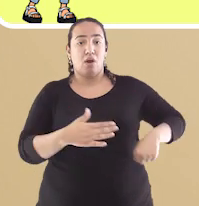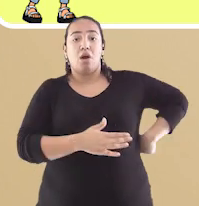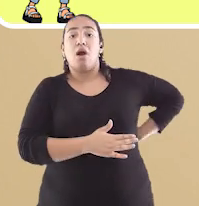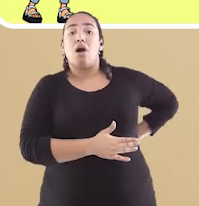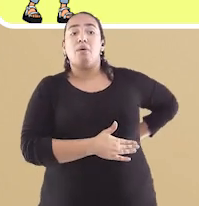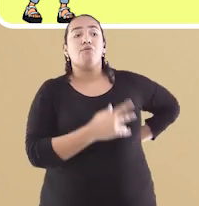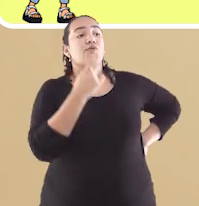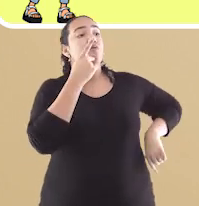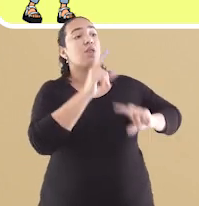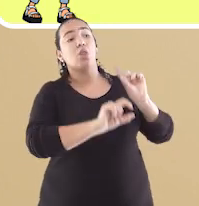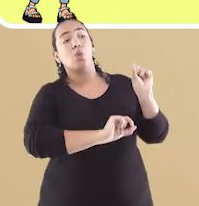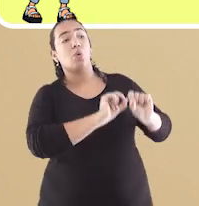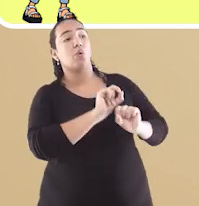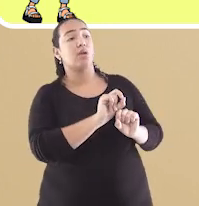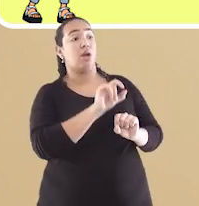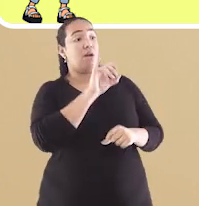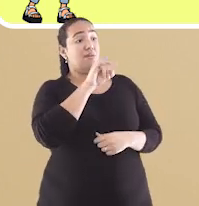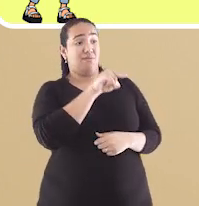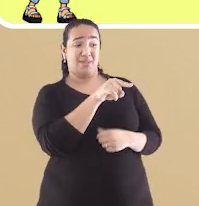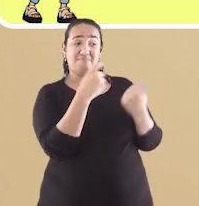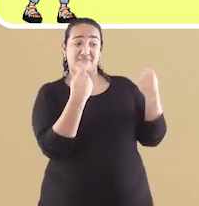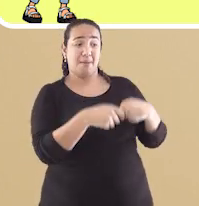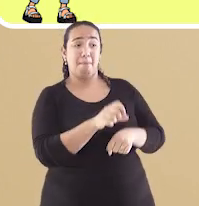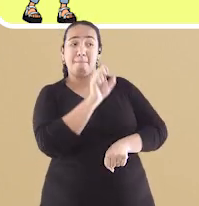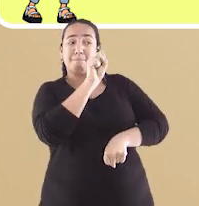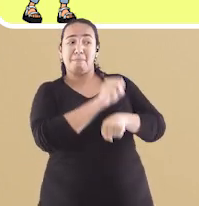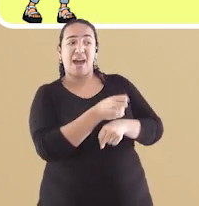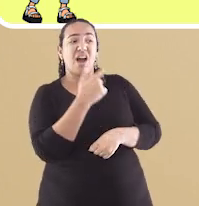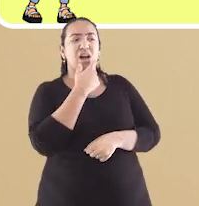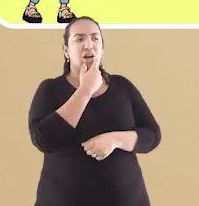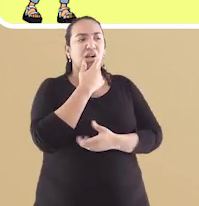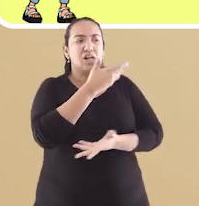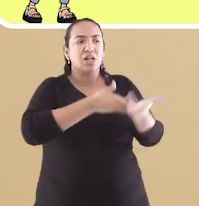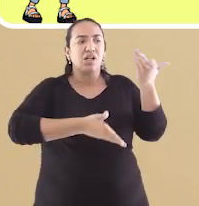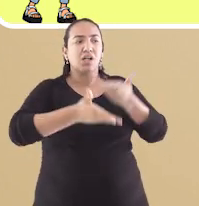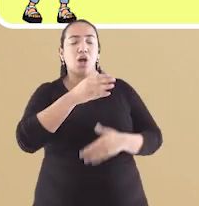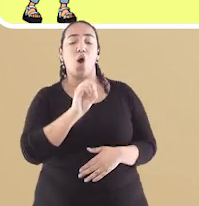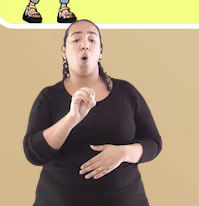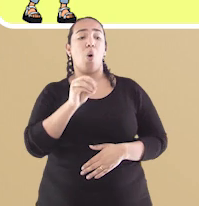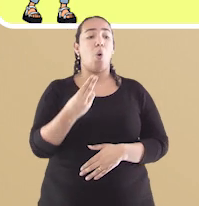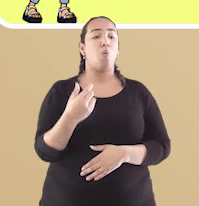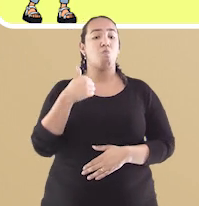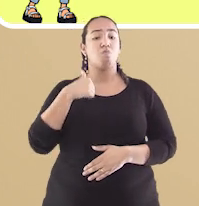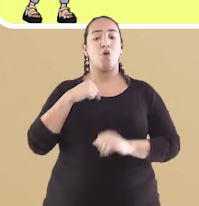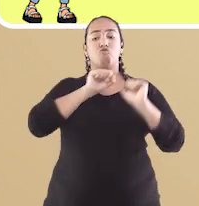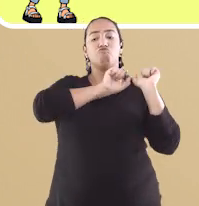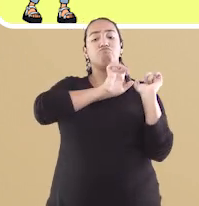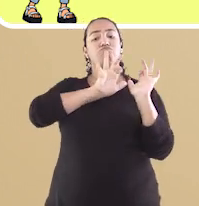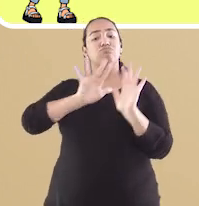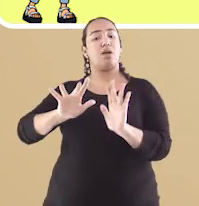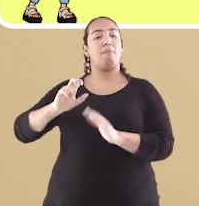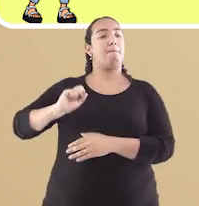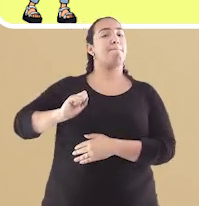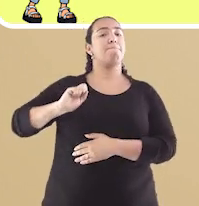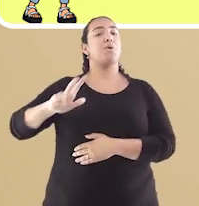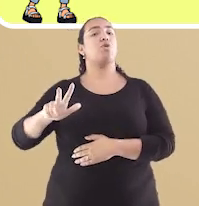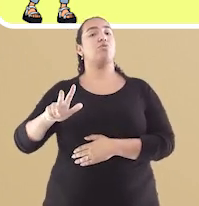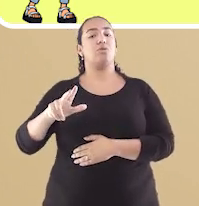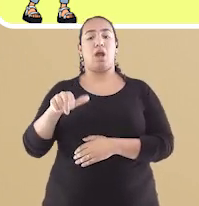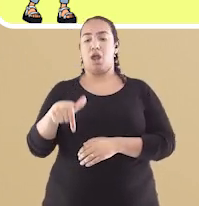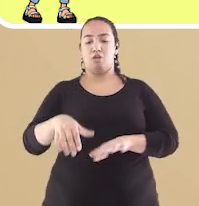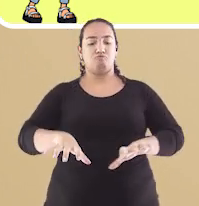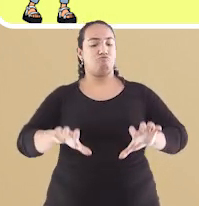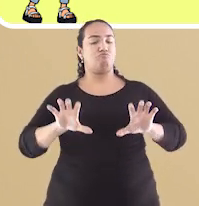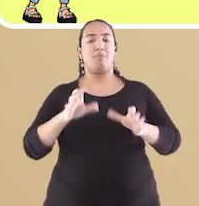ultimato a Dom João. Ou ele parava de fazer negócio com a Inglaterra, ou Portugal seria invadido e Napoleão tiraria Dom João